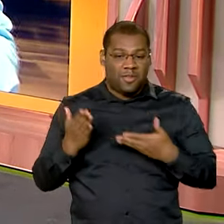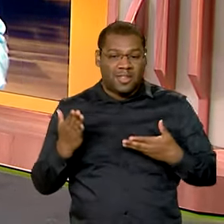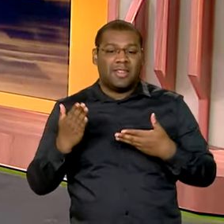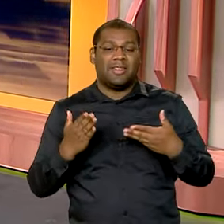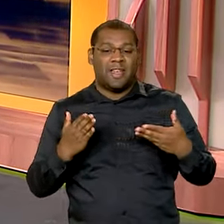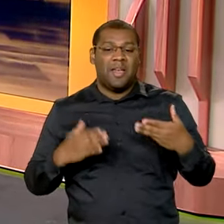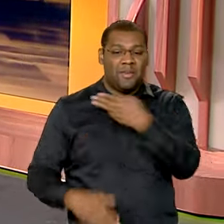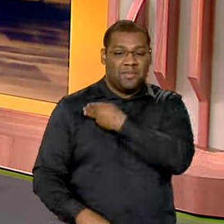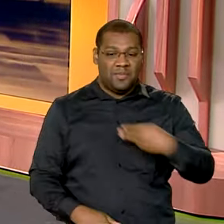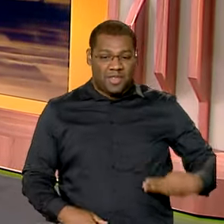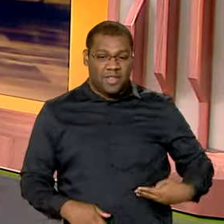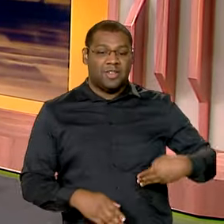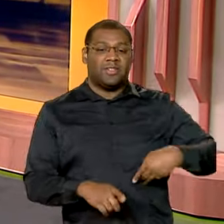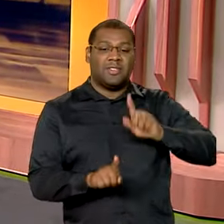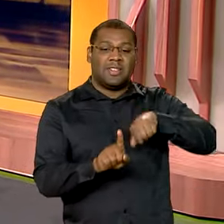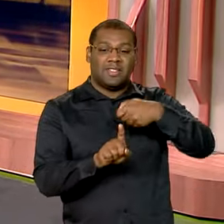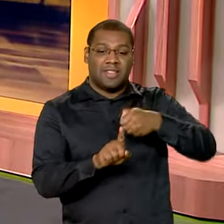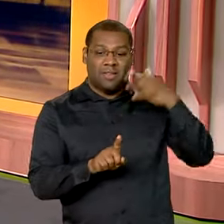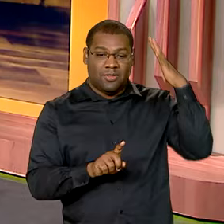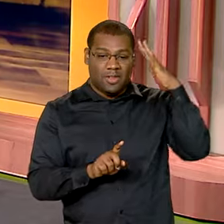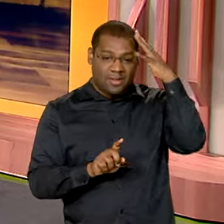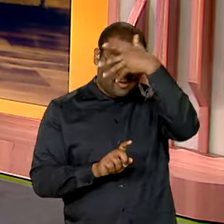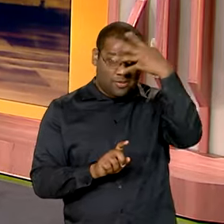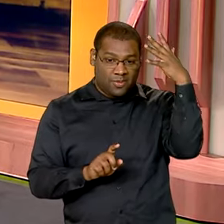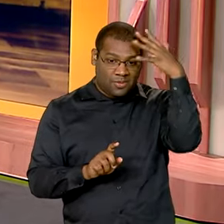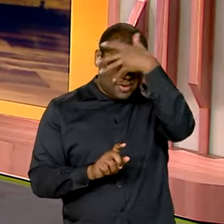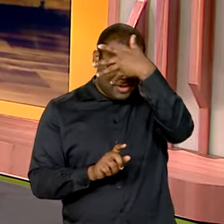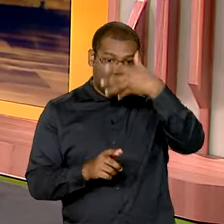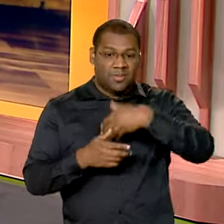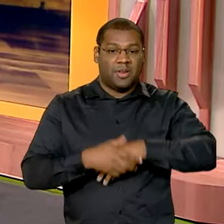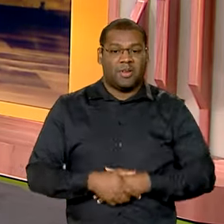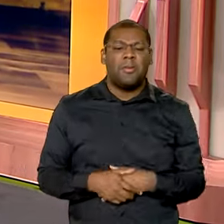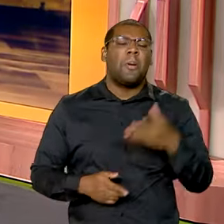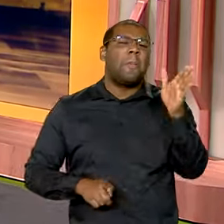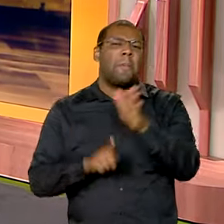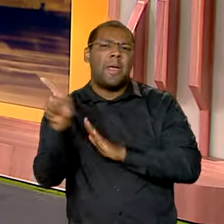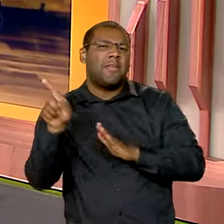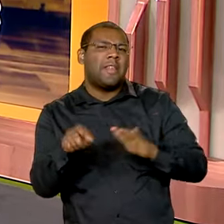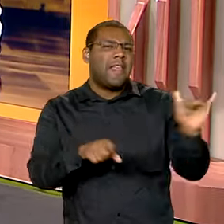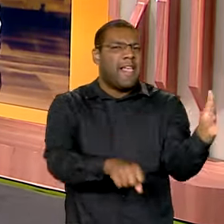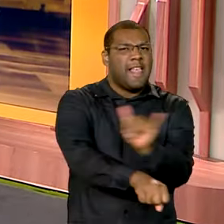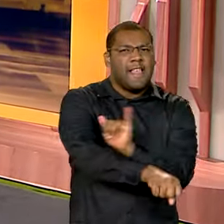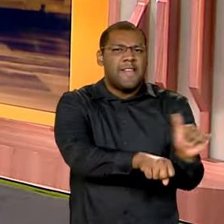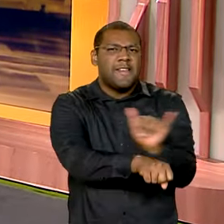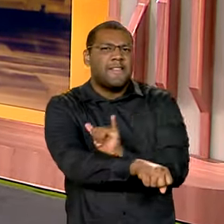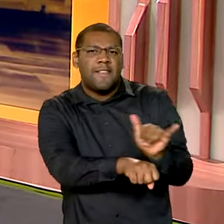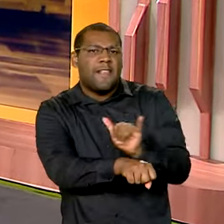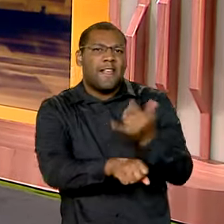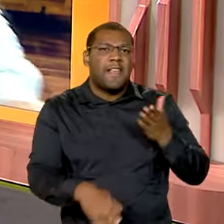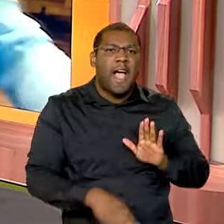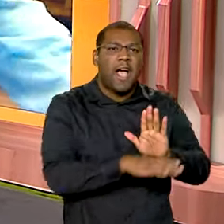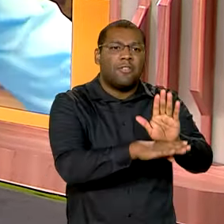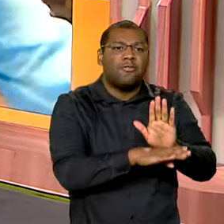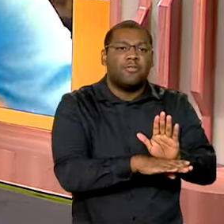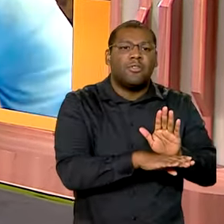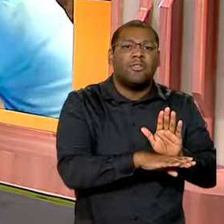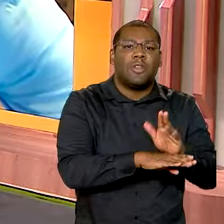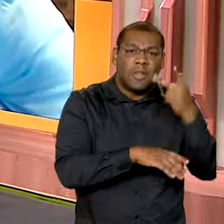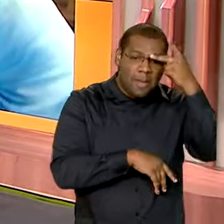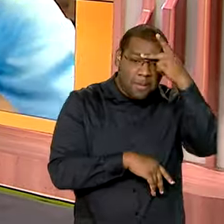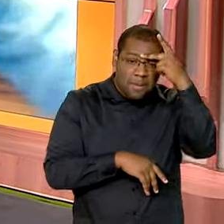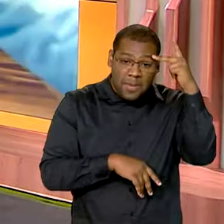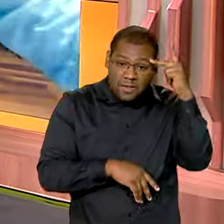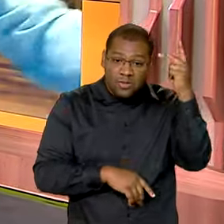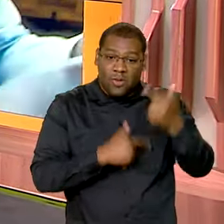Marinho, para saber mais sobre as ações que estão aí sendo adotadas para ajudar os trabalhadores e as trabalhadoras do Estado.